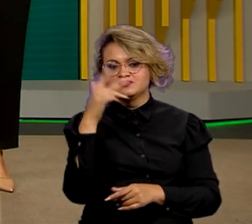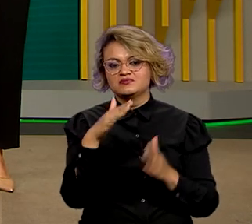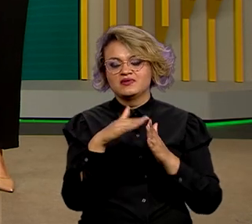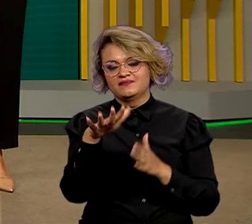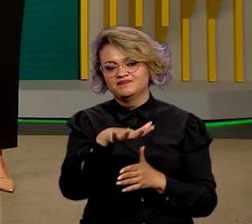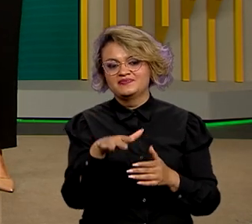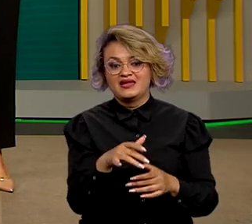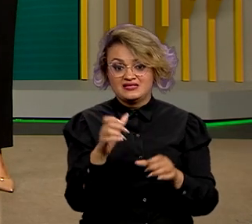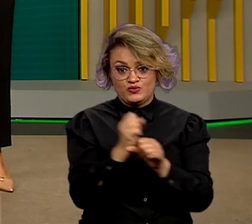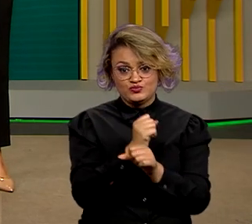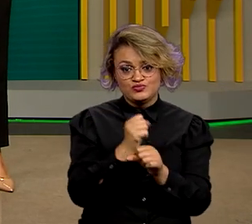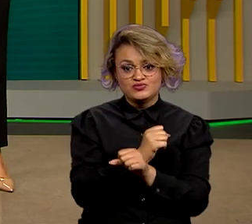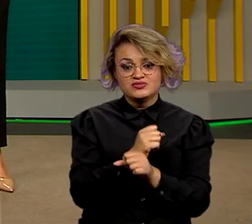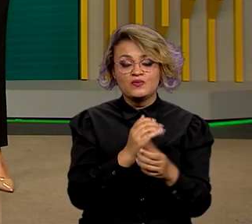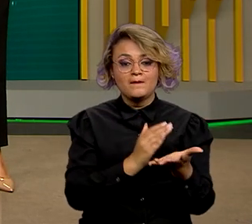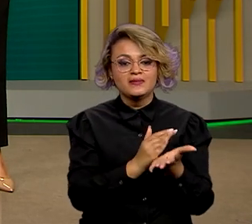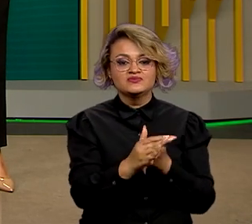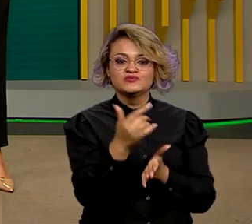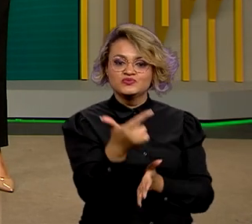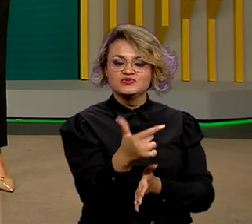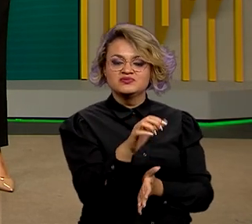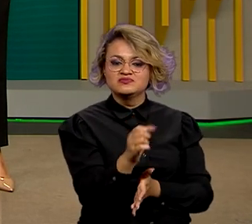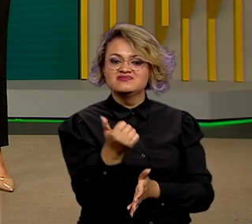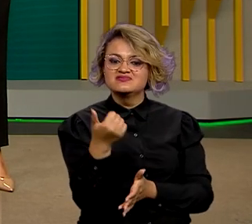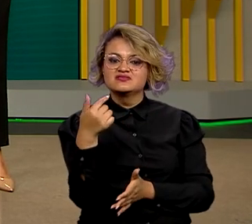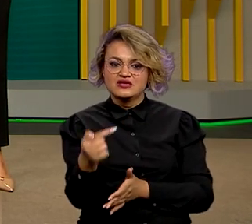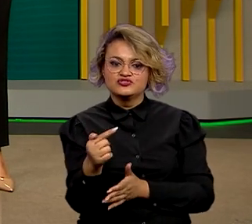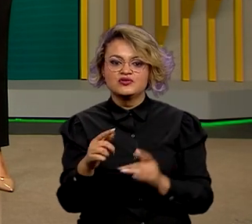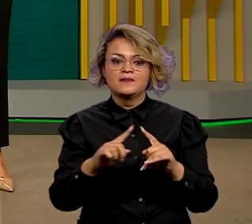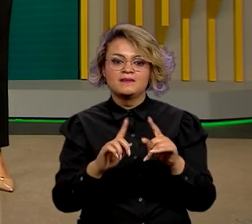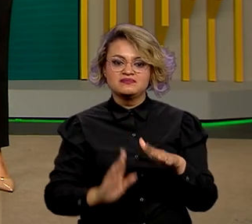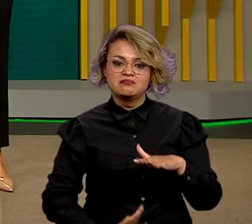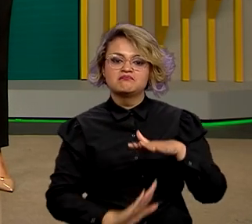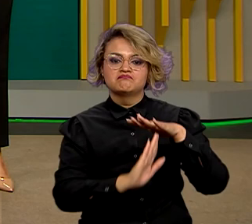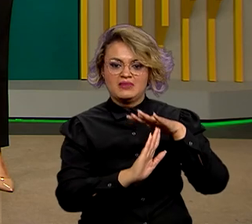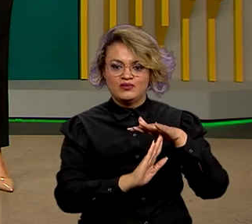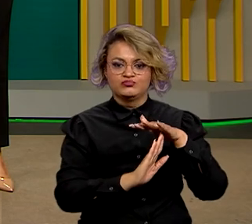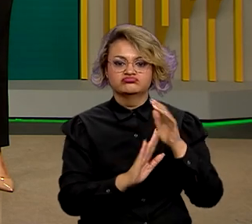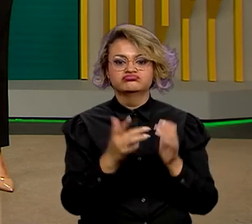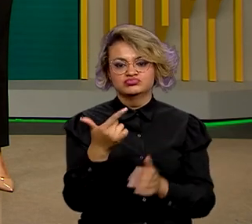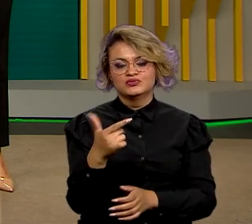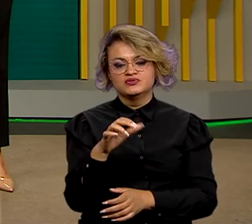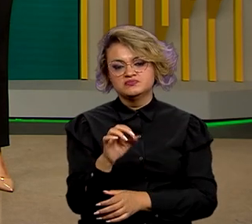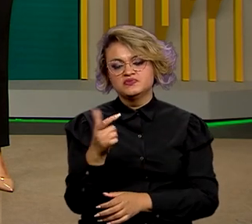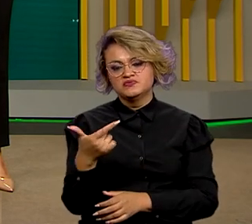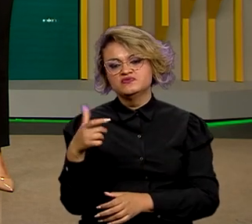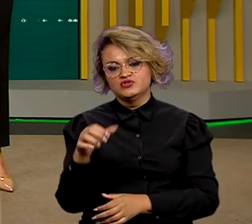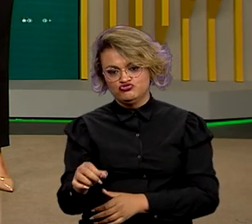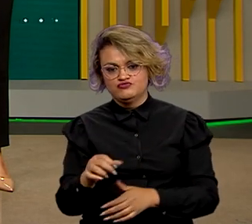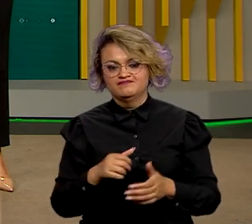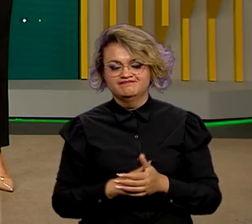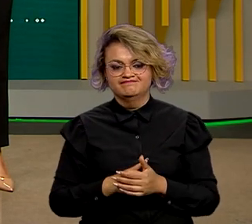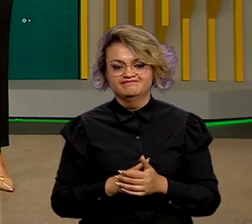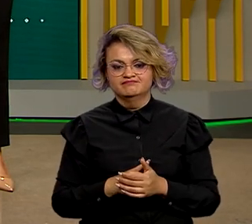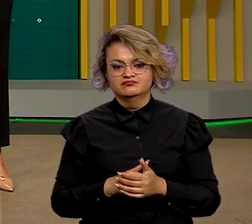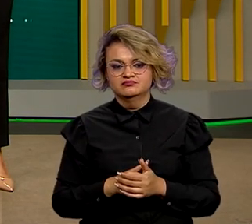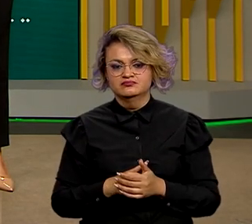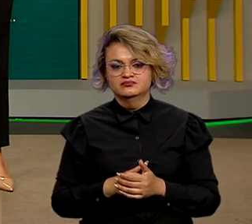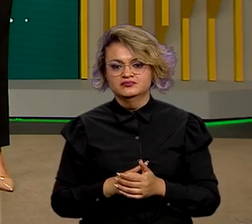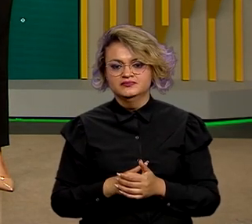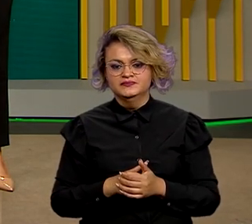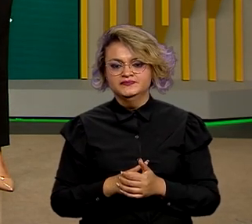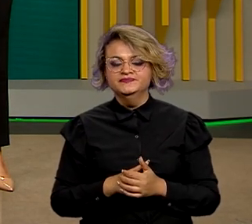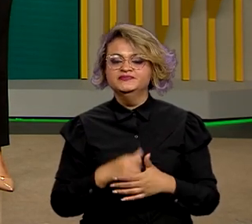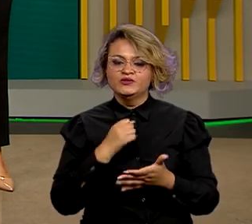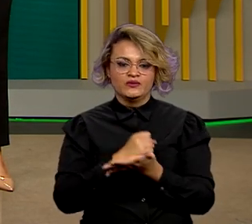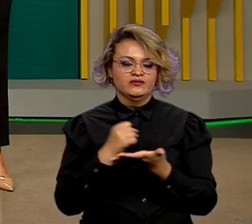pessoas. Essa obra foi iniciada lá atrás, 2017, mas foi abandonada pela empresa responsável em 2020